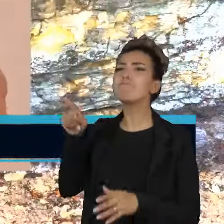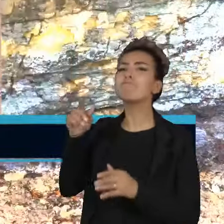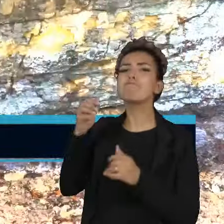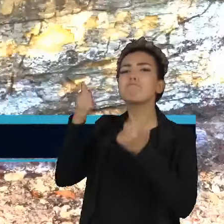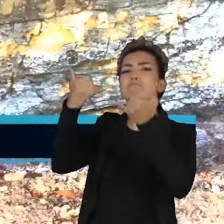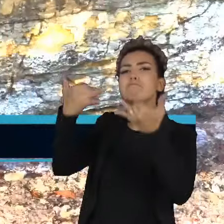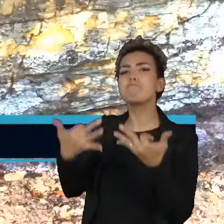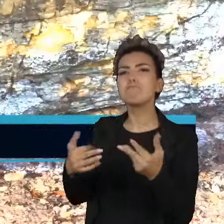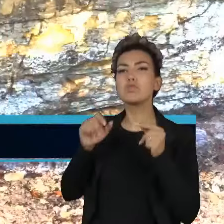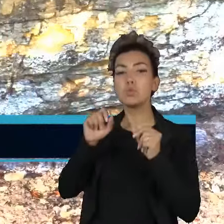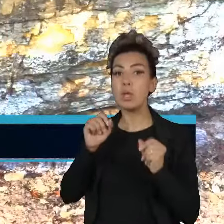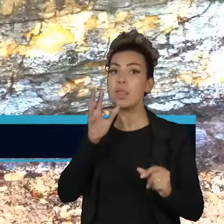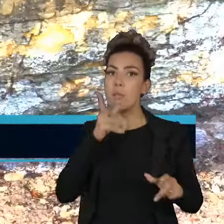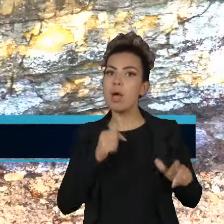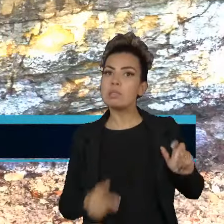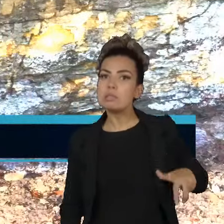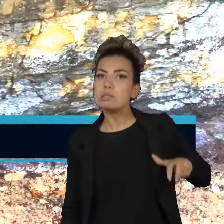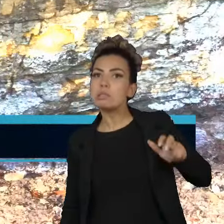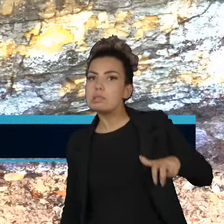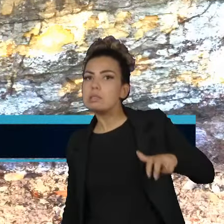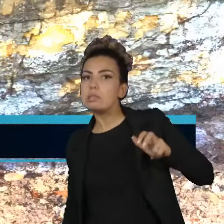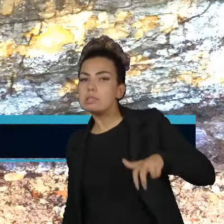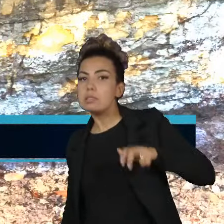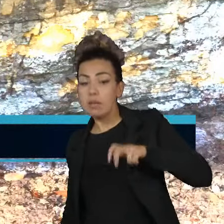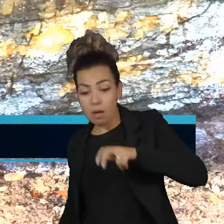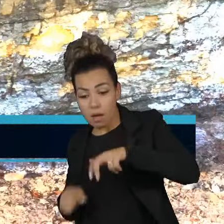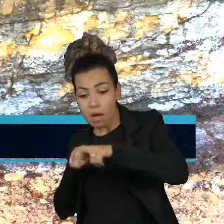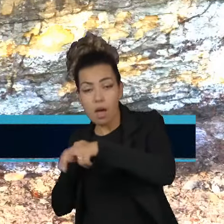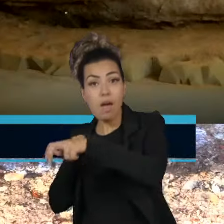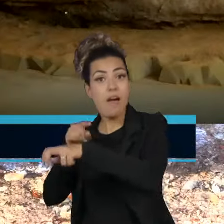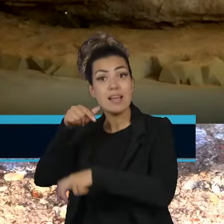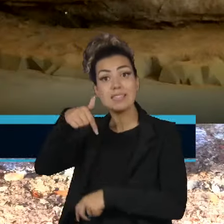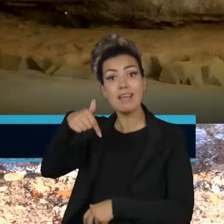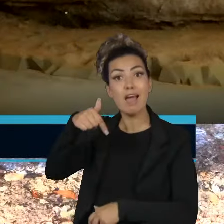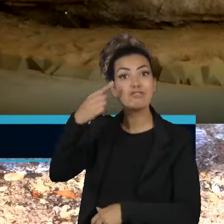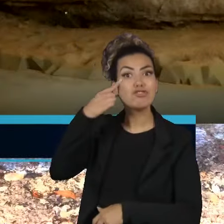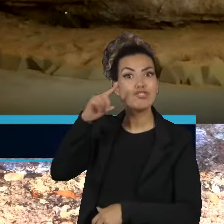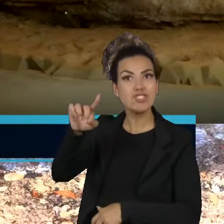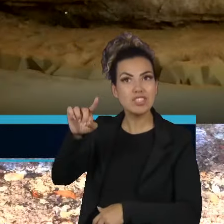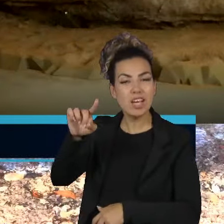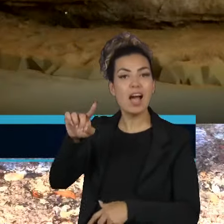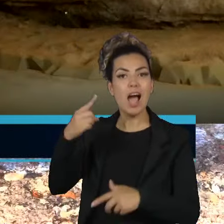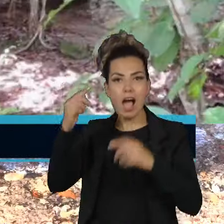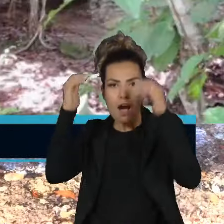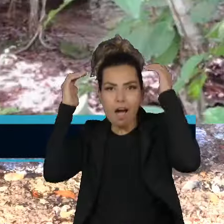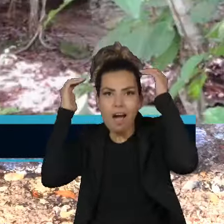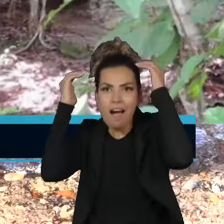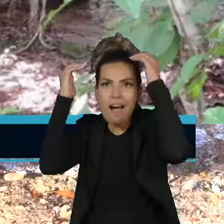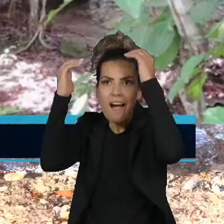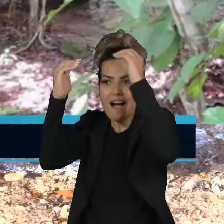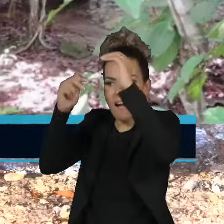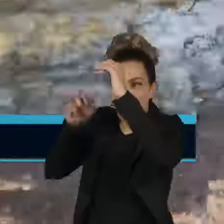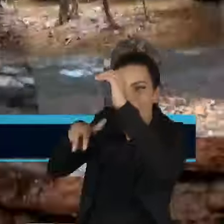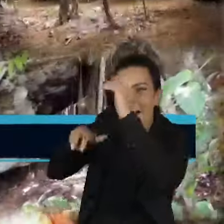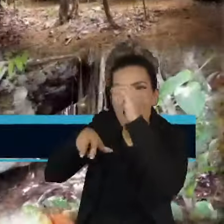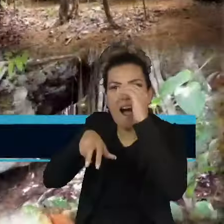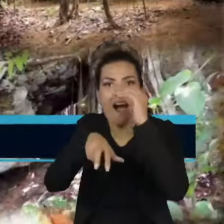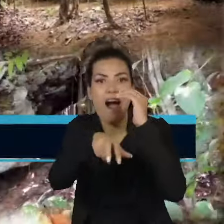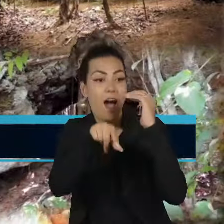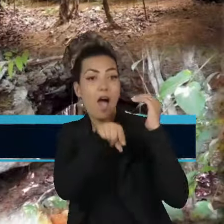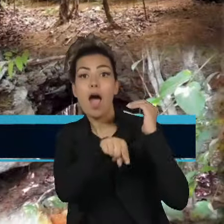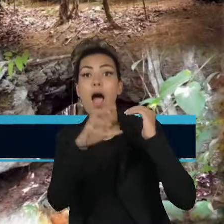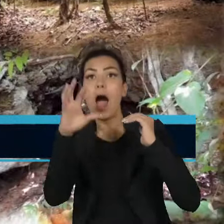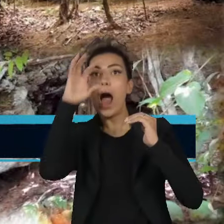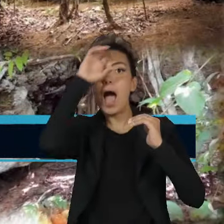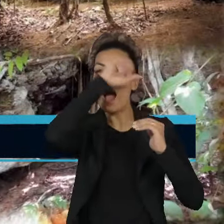até chegar à caverna, onde aprendia narrativas e rituais sagrados de etnias do Xingu. Por